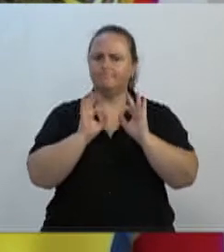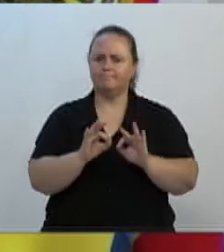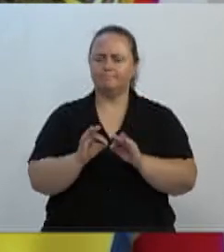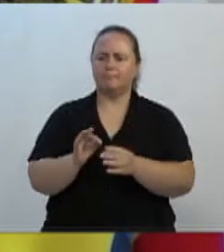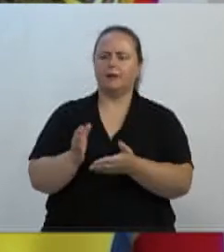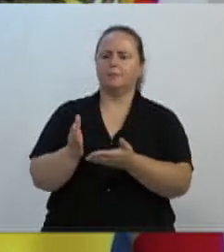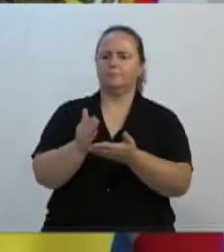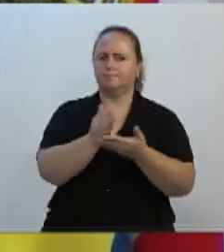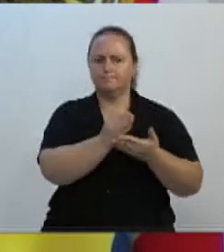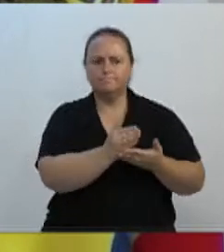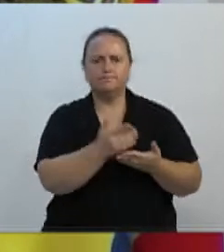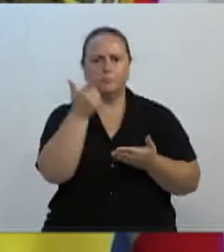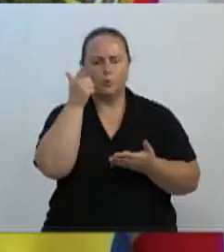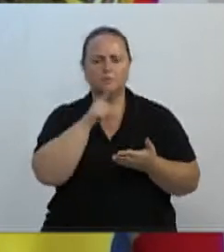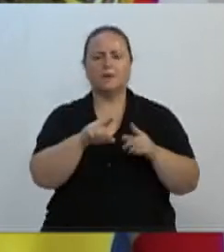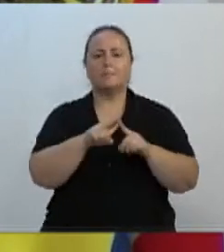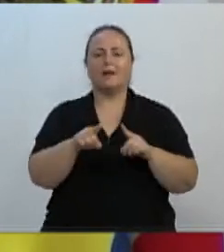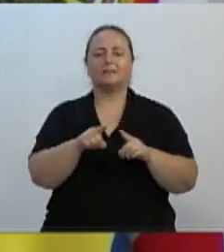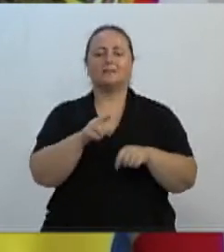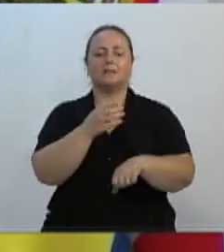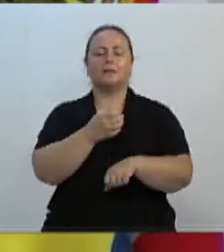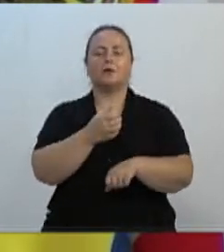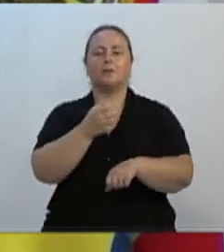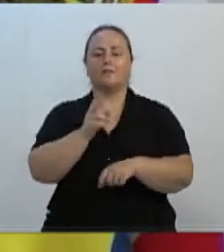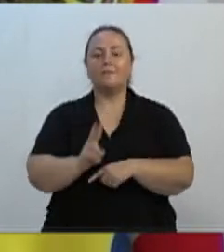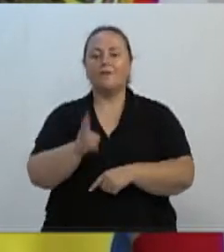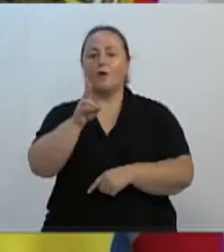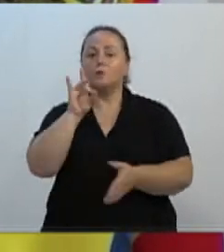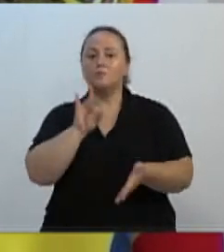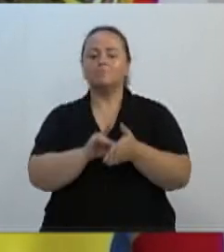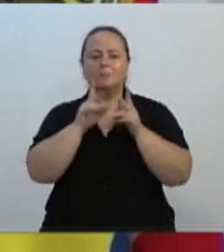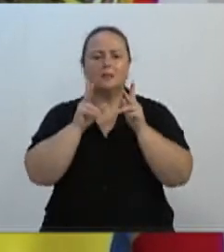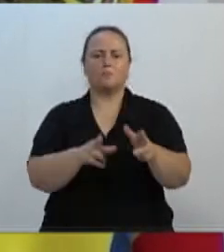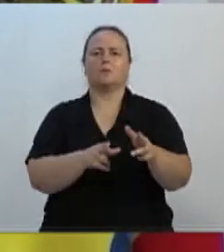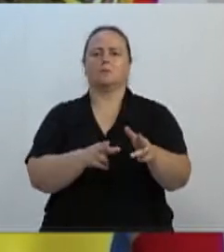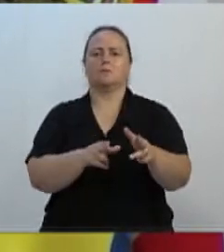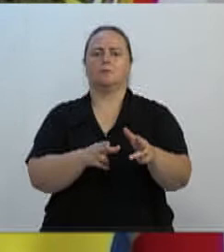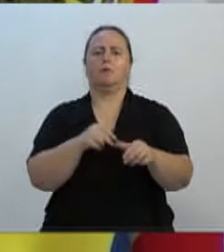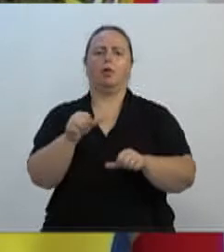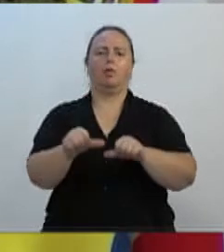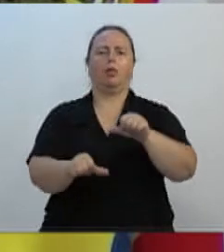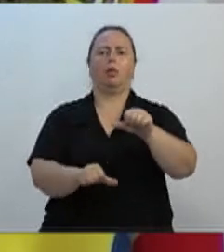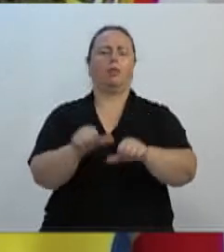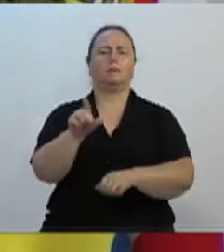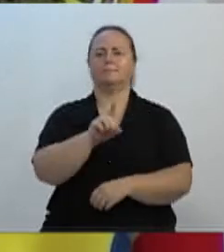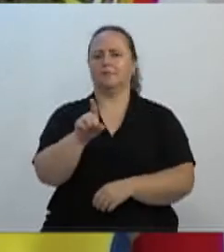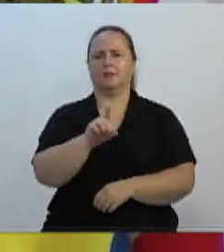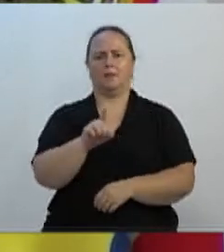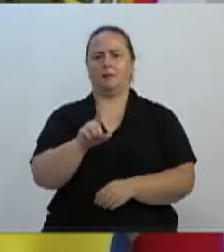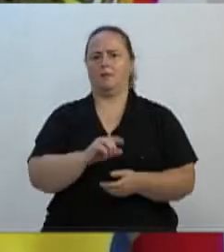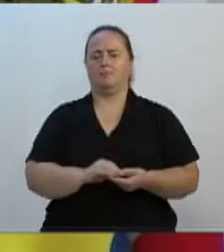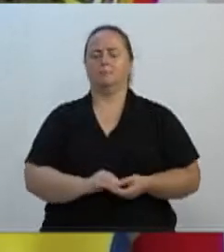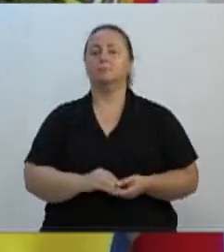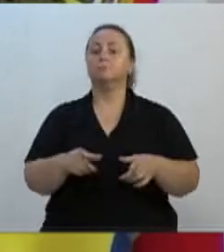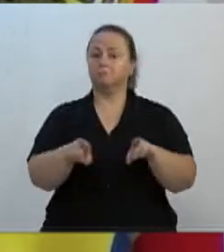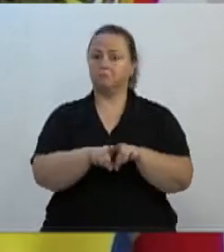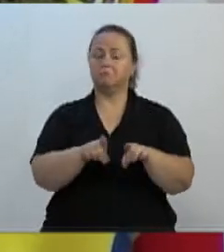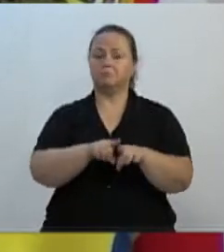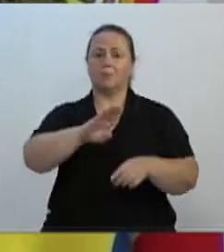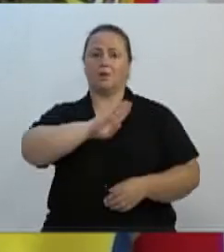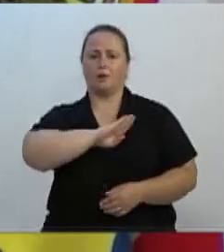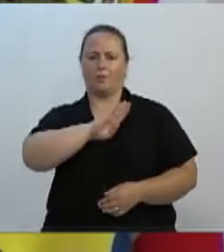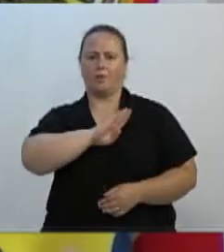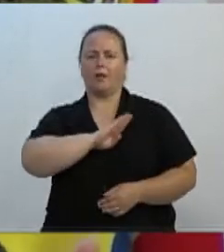ISS de maneira fixa, conforme previsto na Lei nº 123, de 2006, e, assim como nossos colegas de profissão dos